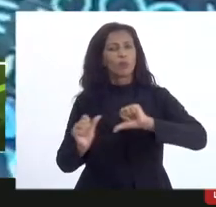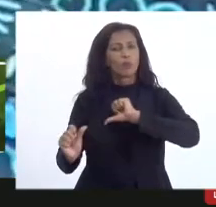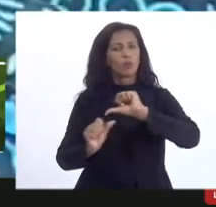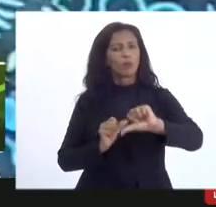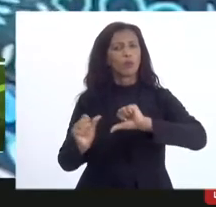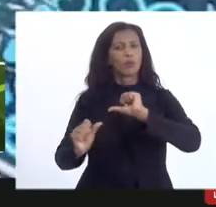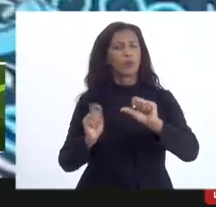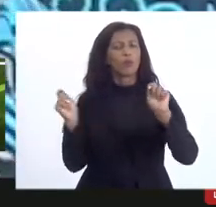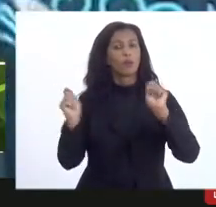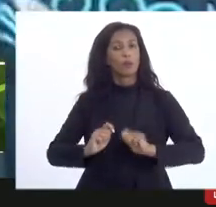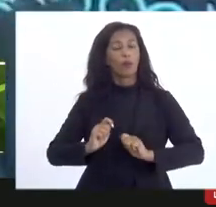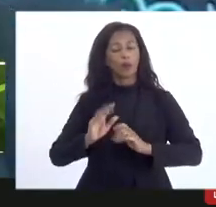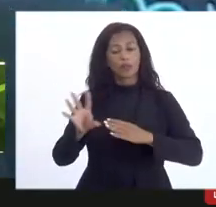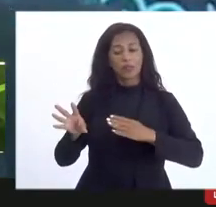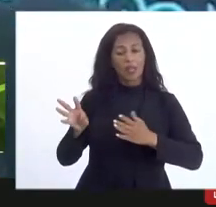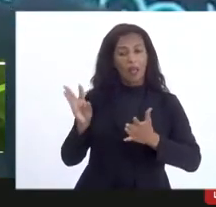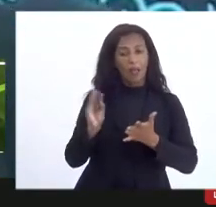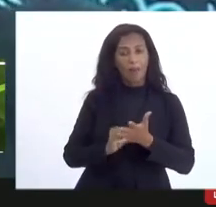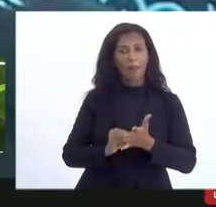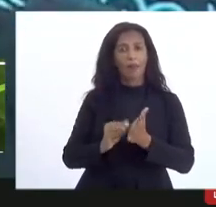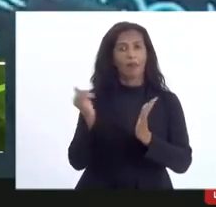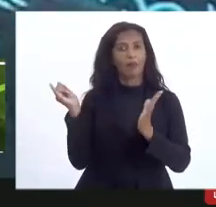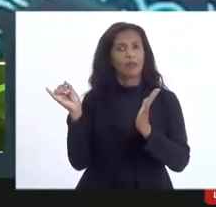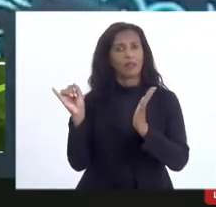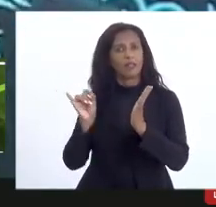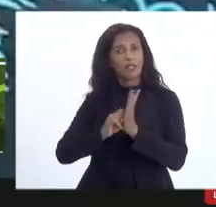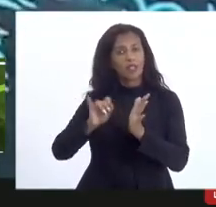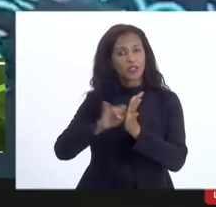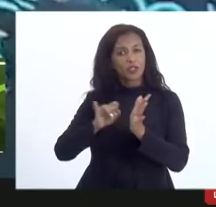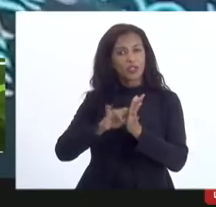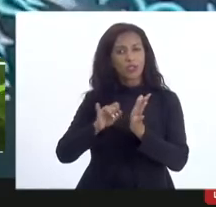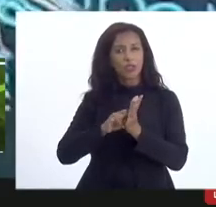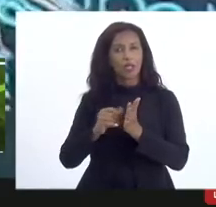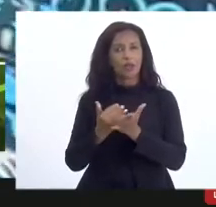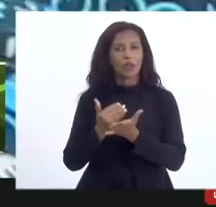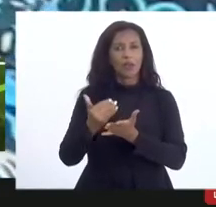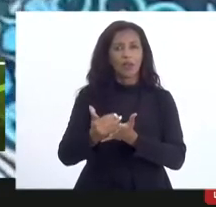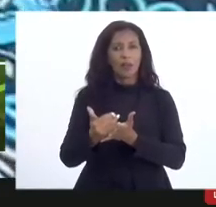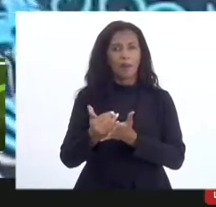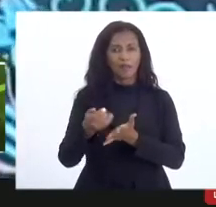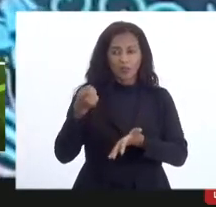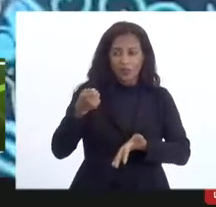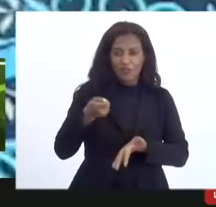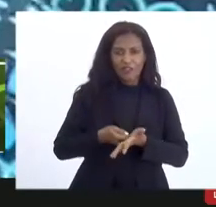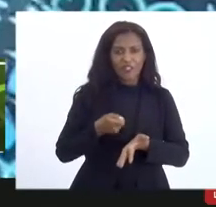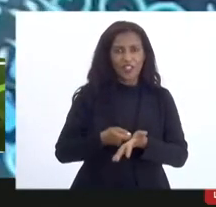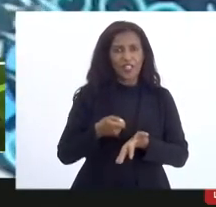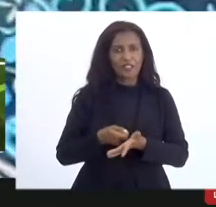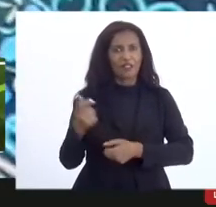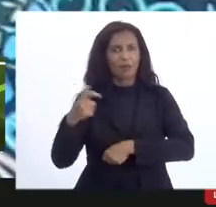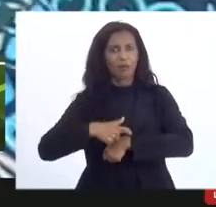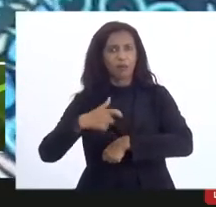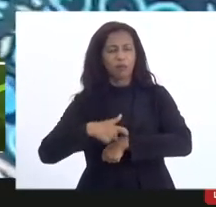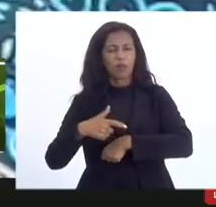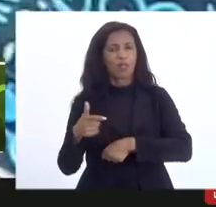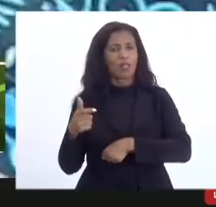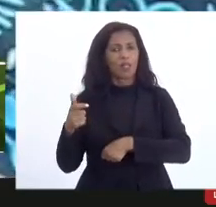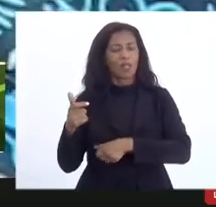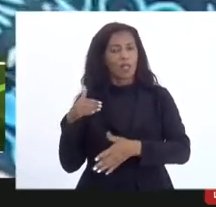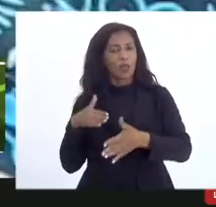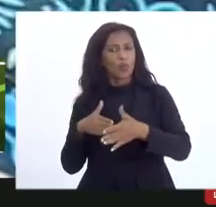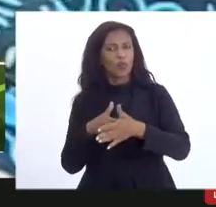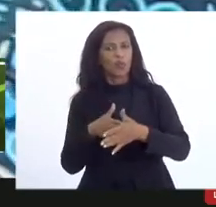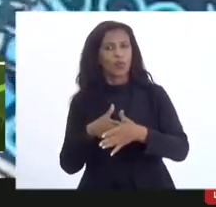ser feita ainda e aplicada a editais a lei deve ser aplicada a editais a partir da sua vigência e no limite se a lei